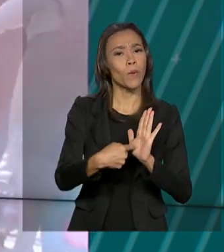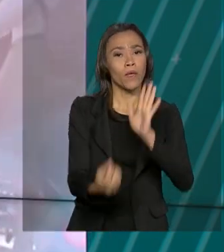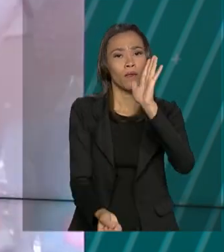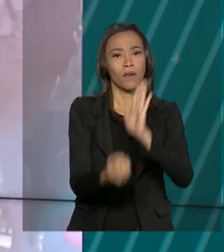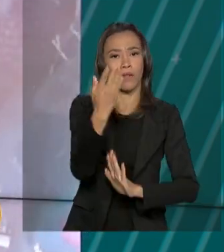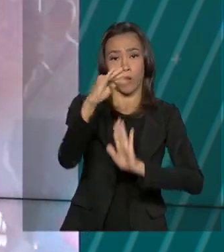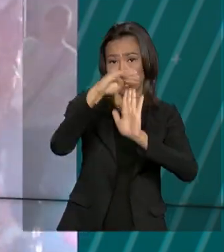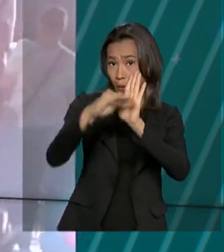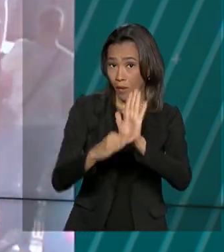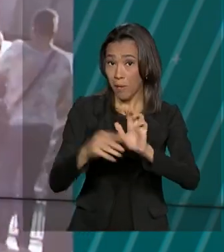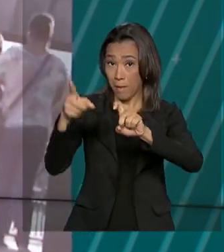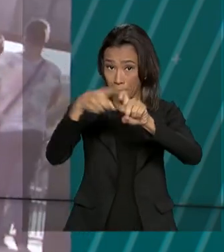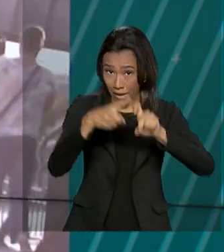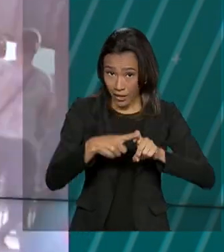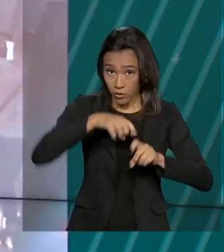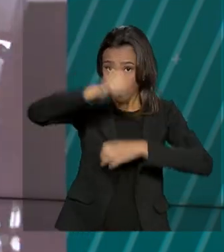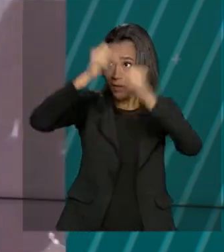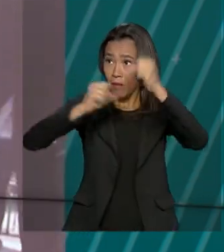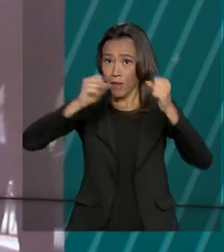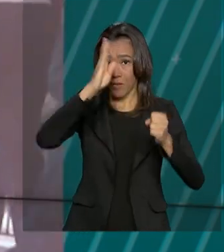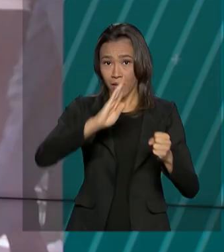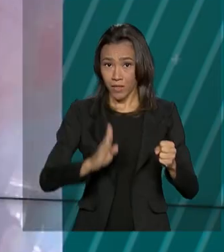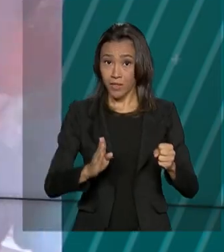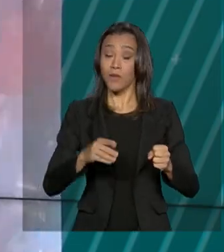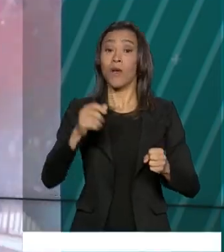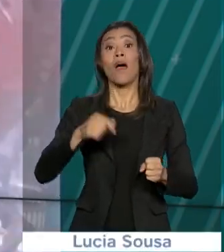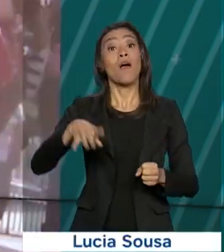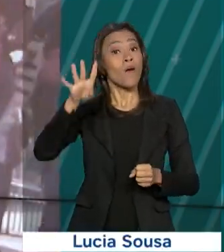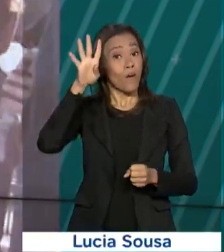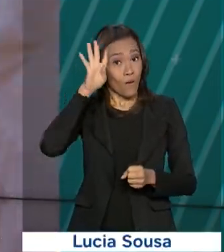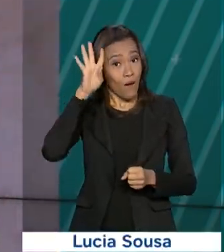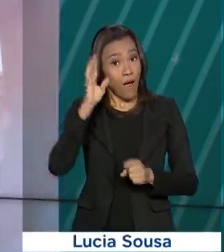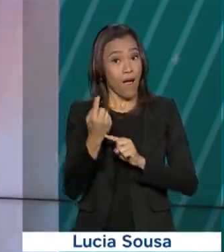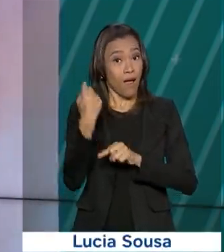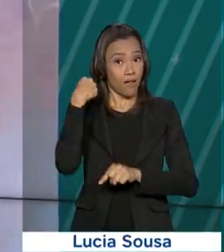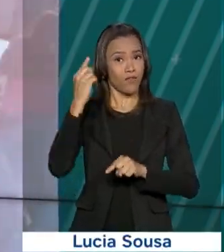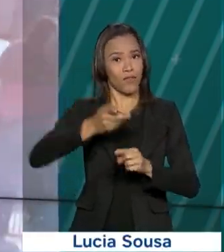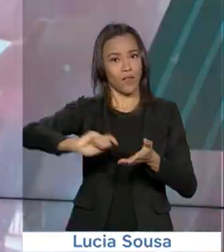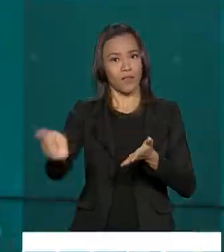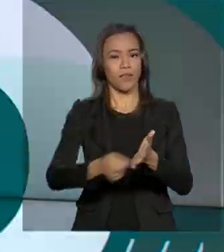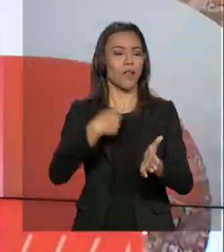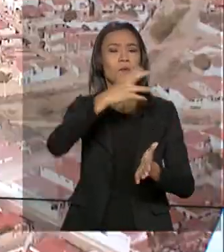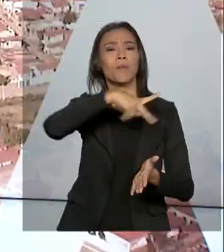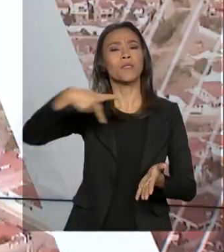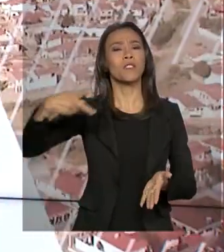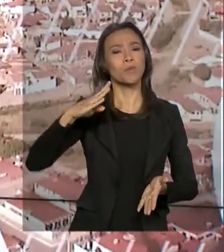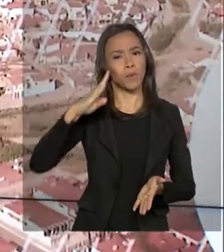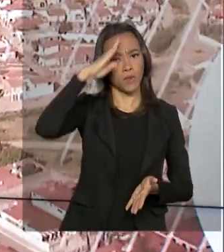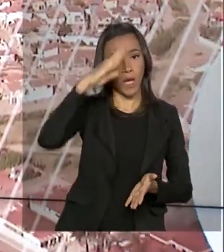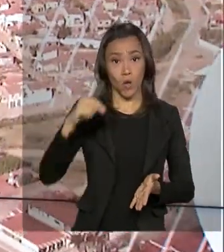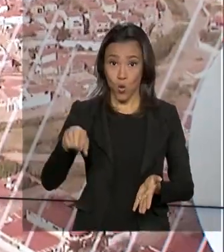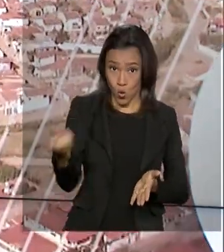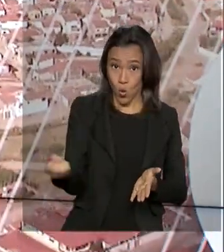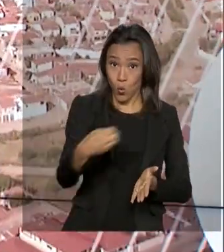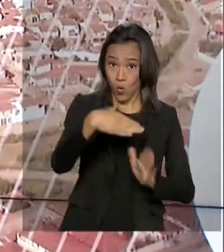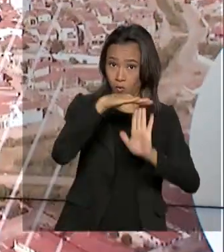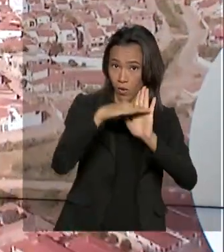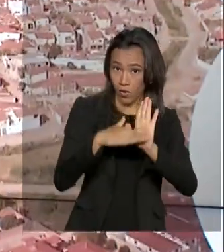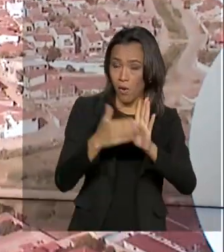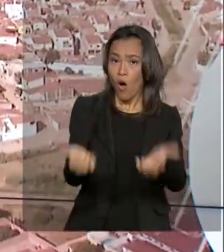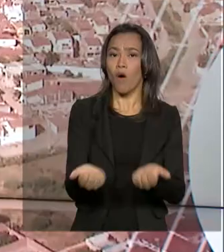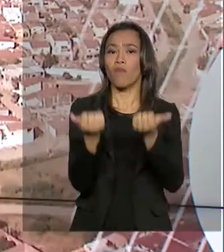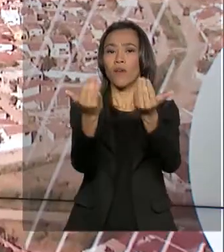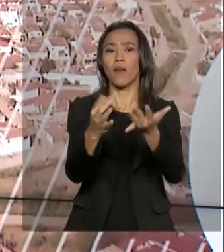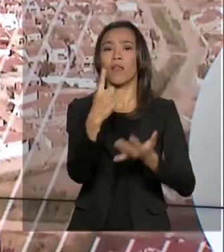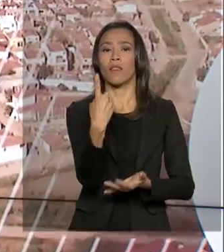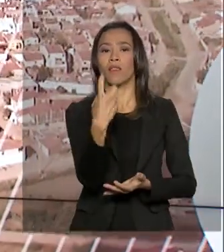programa Médicos pelo Brasil foi sancionada nesta quarta-feira pelo presidente Jair Bolsonaro. O novo programa vai ofertar 18